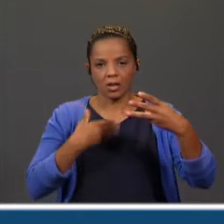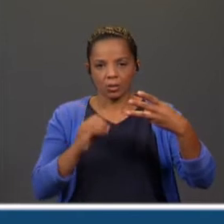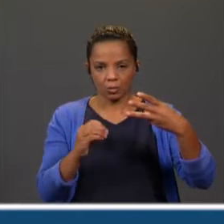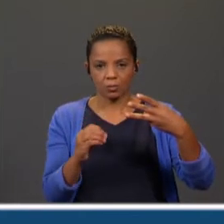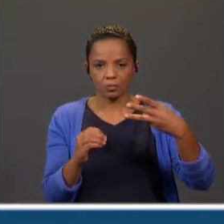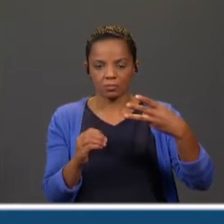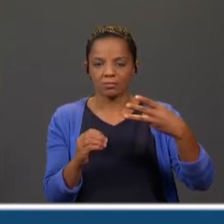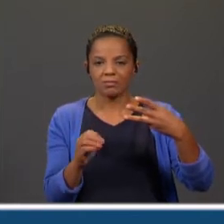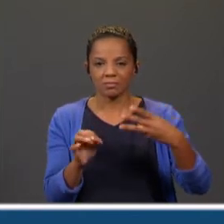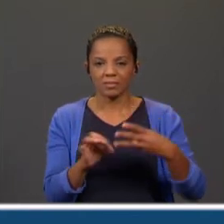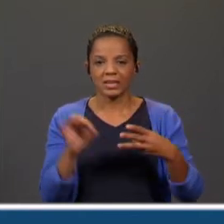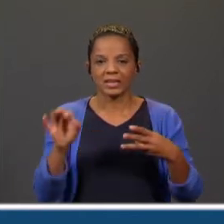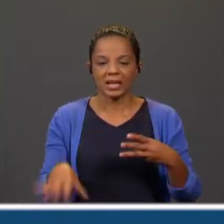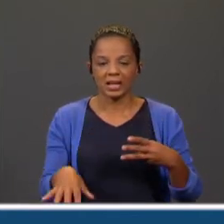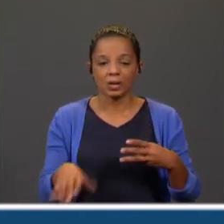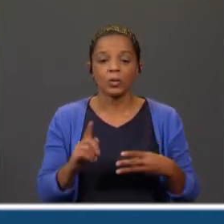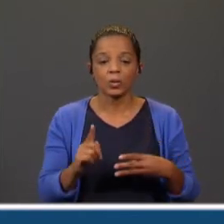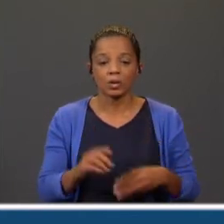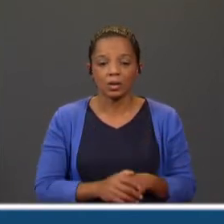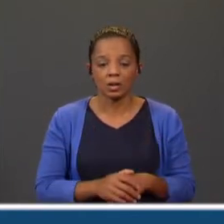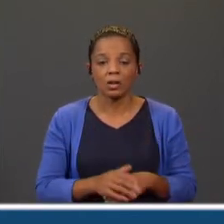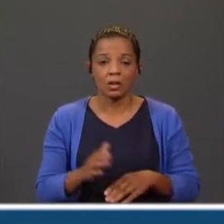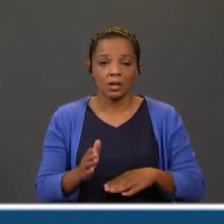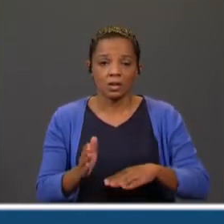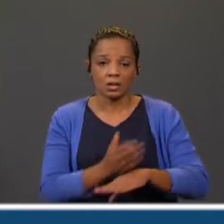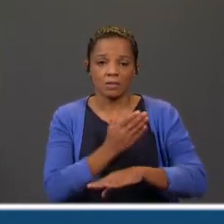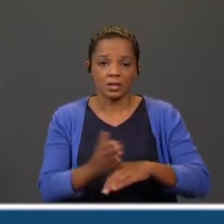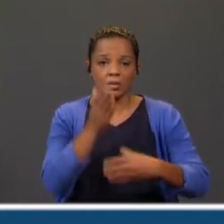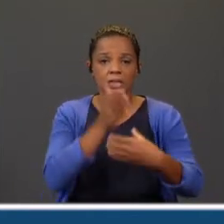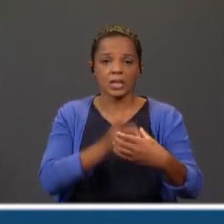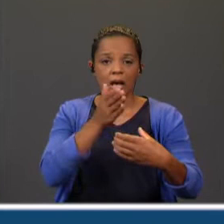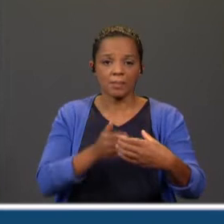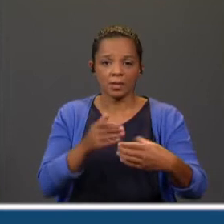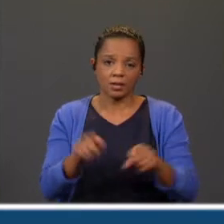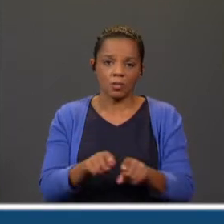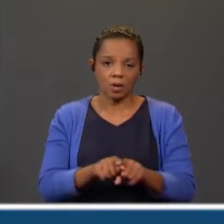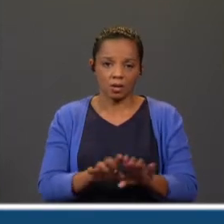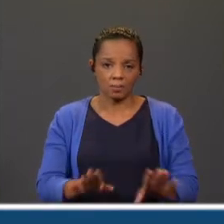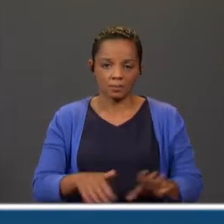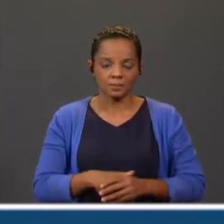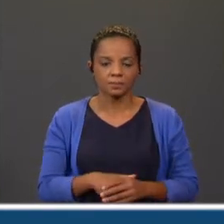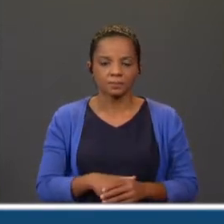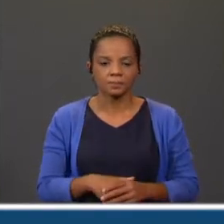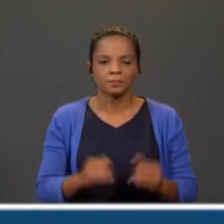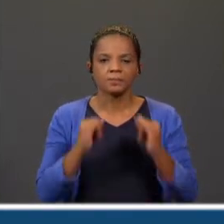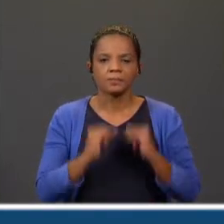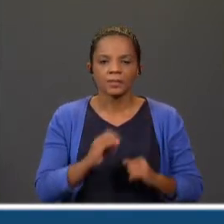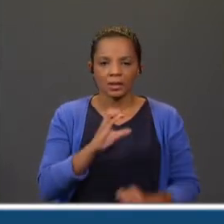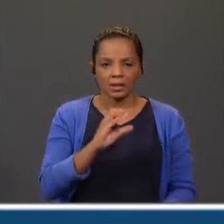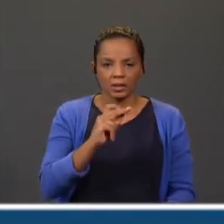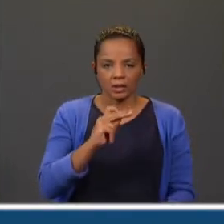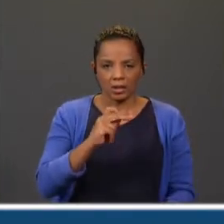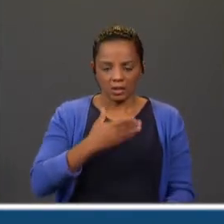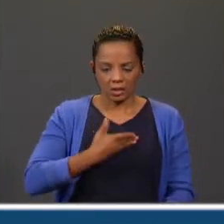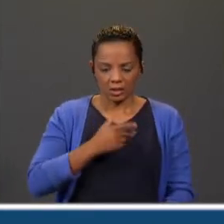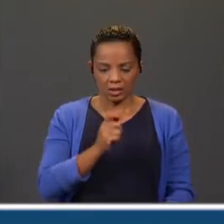Da mesma forma que faríamos o quê? A sua divisão silábica. E agora a palavra cadeira?